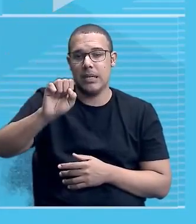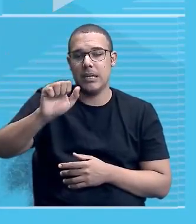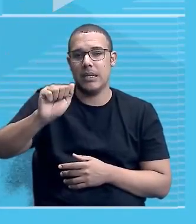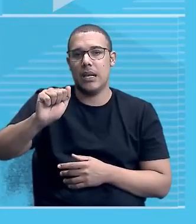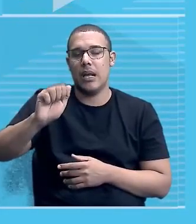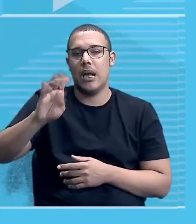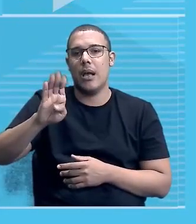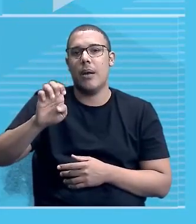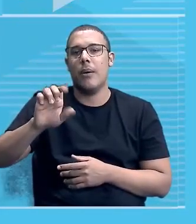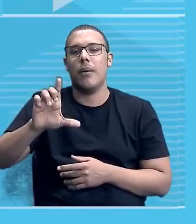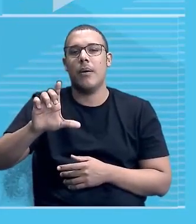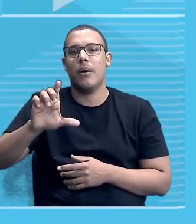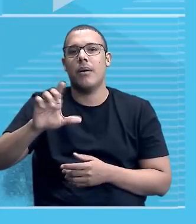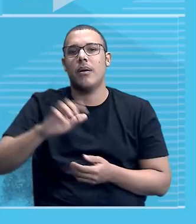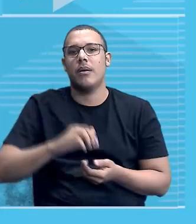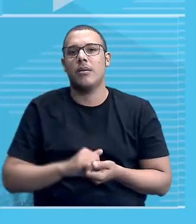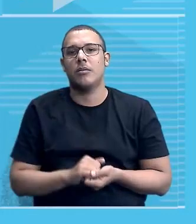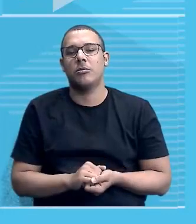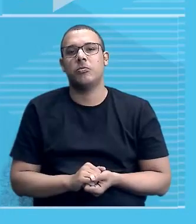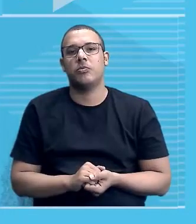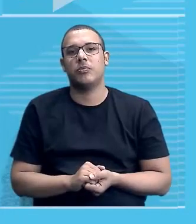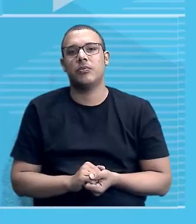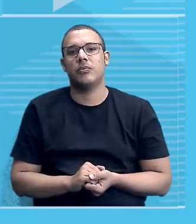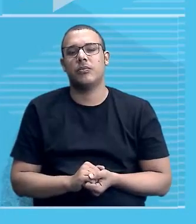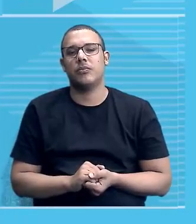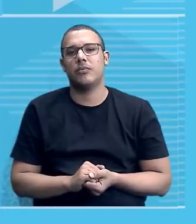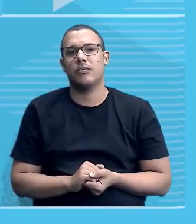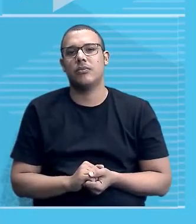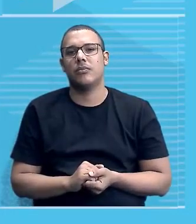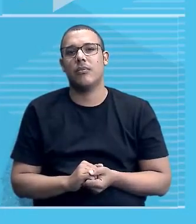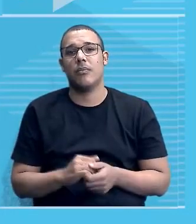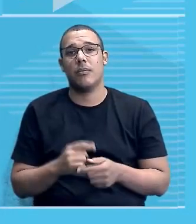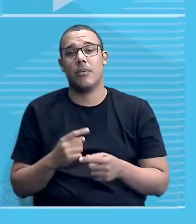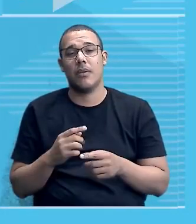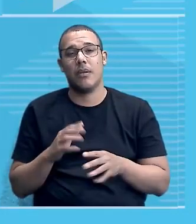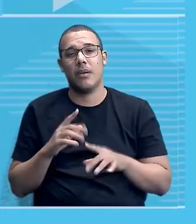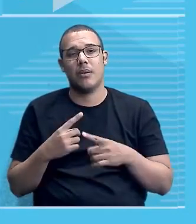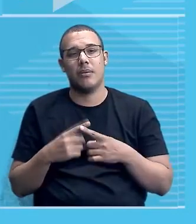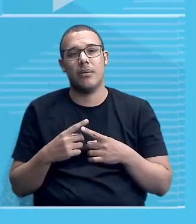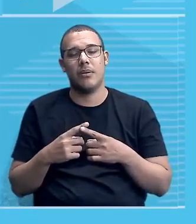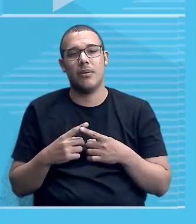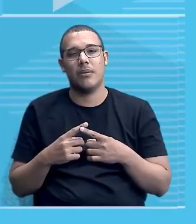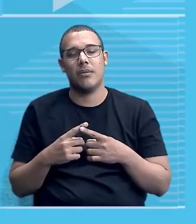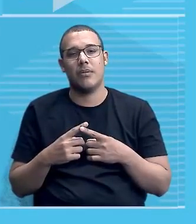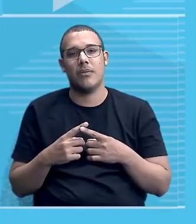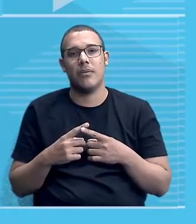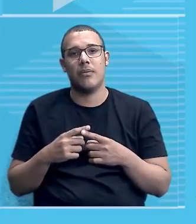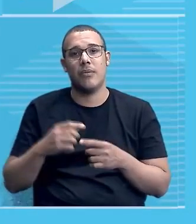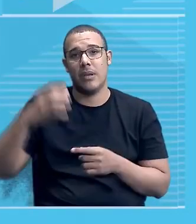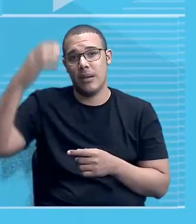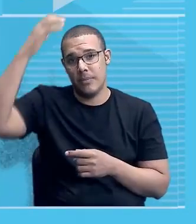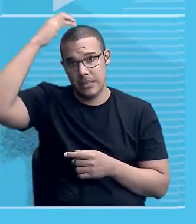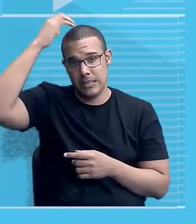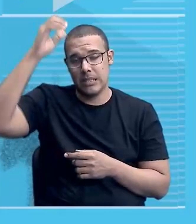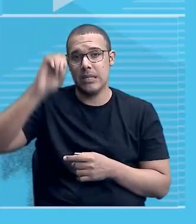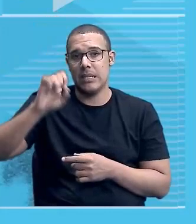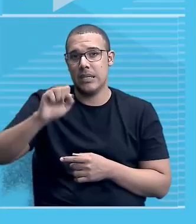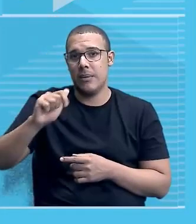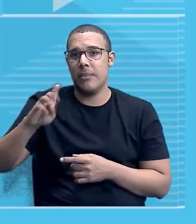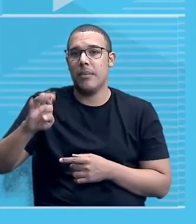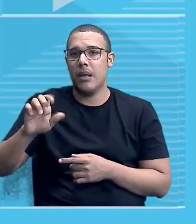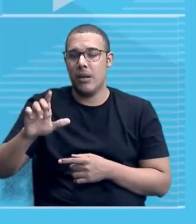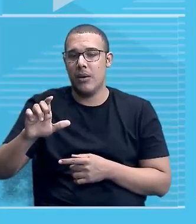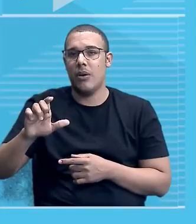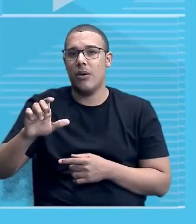você pode até dizer que nós não fomos agentes da própria história porque foi a filha de Dom Pedro II, neta de Dom Pedro I, bisneta de Dom João VI, né,